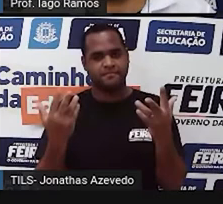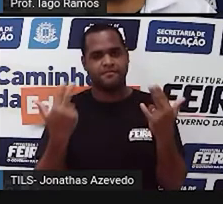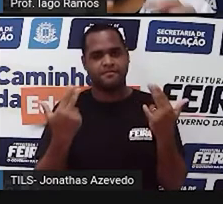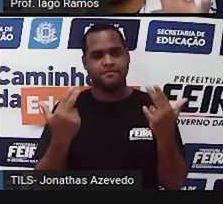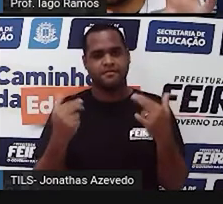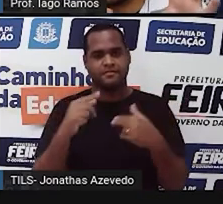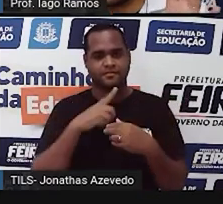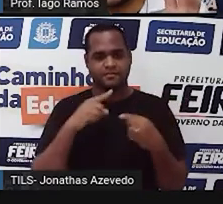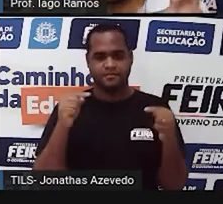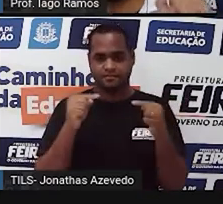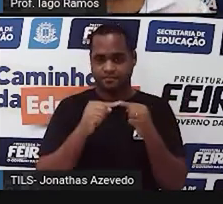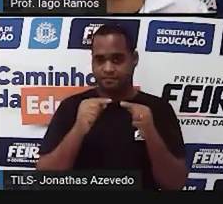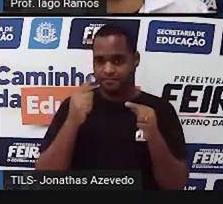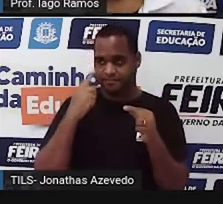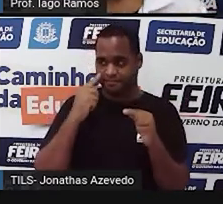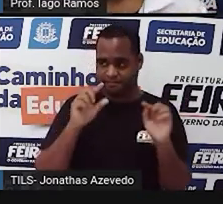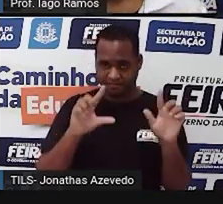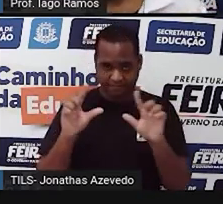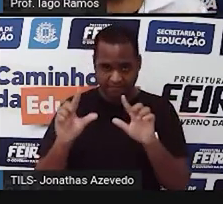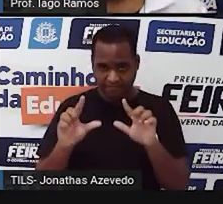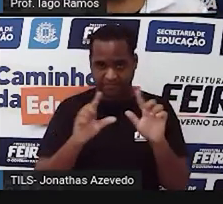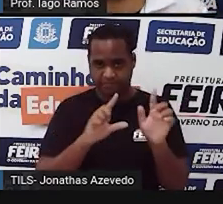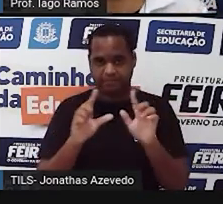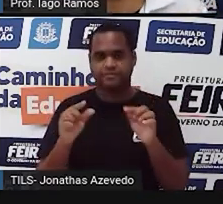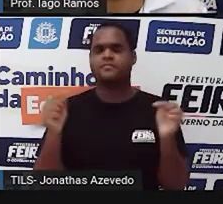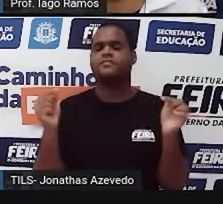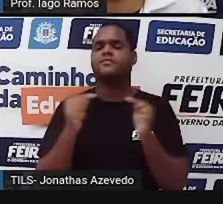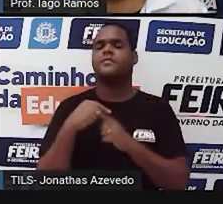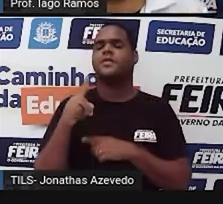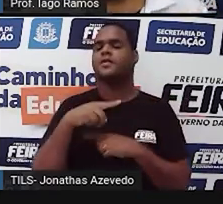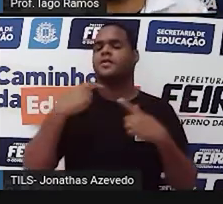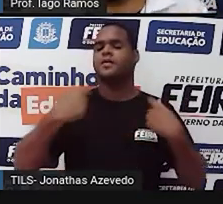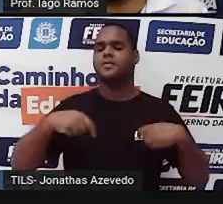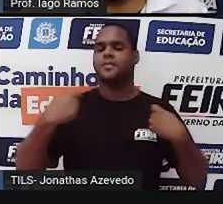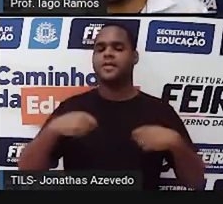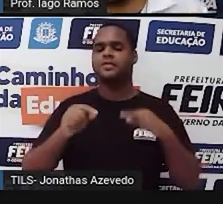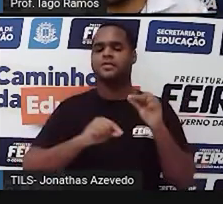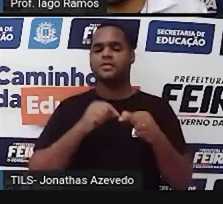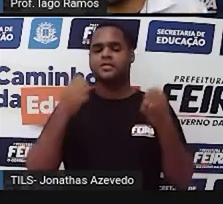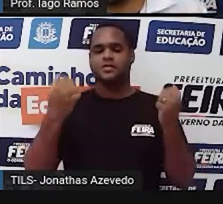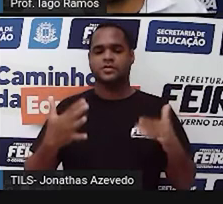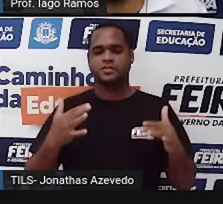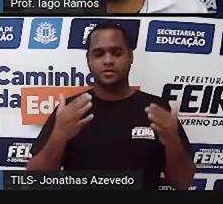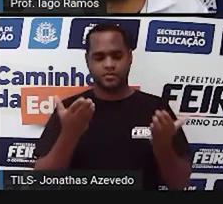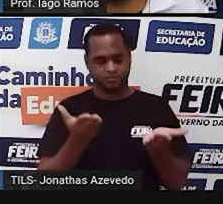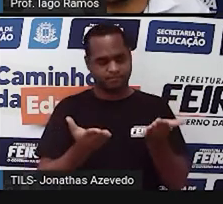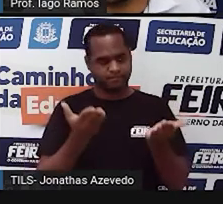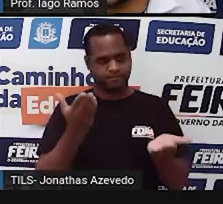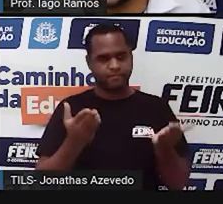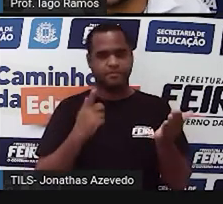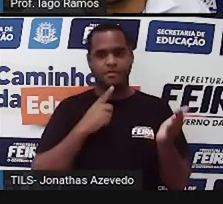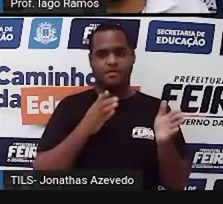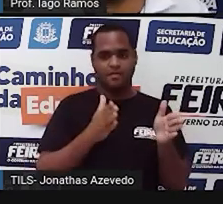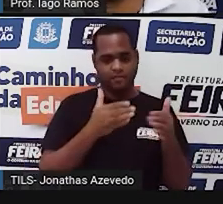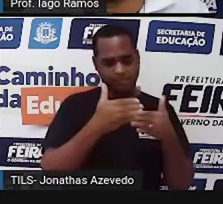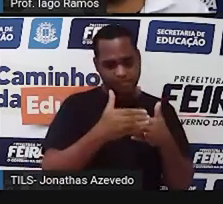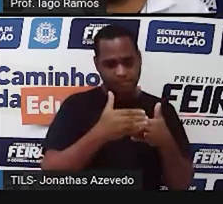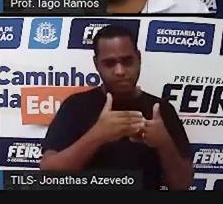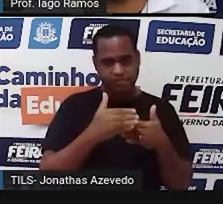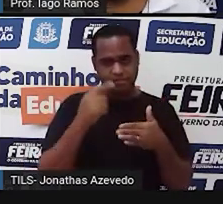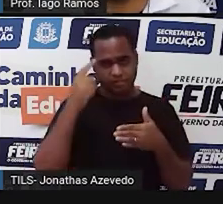Essa mesma balança, tá? E o que é que a gente precisa saber dessa balança? É que as caixinhas